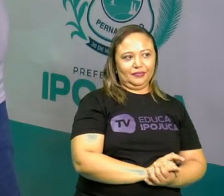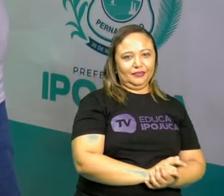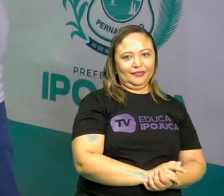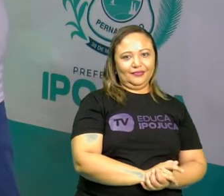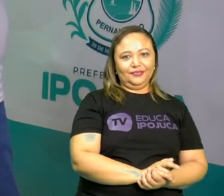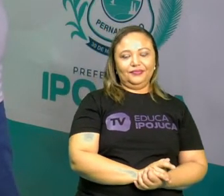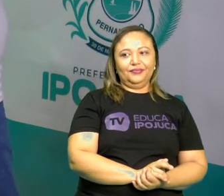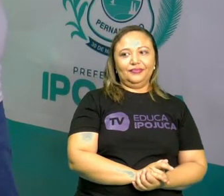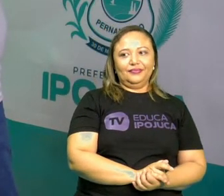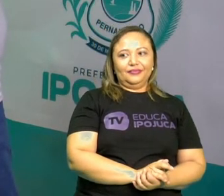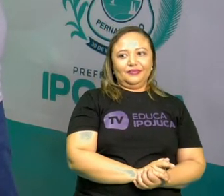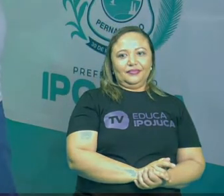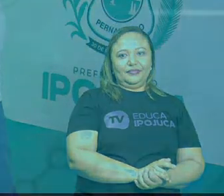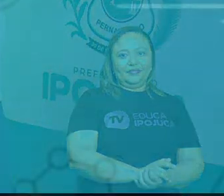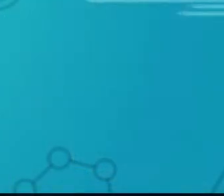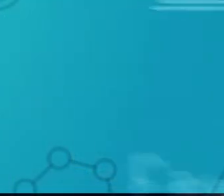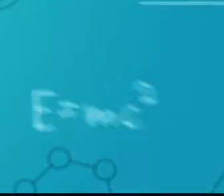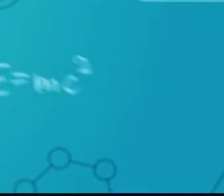Valeu!